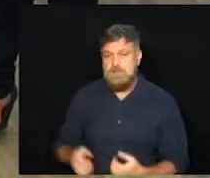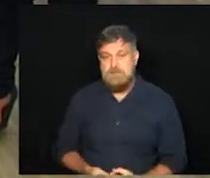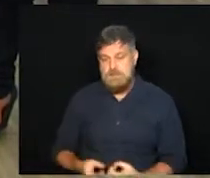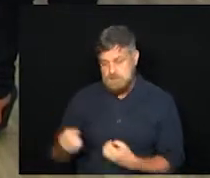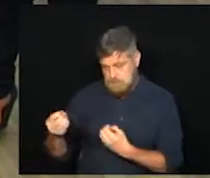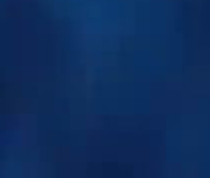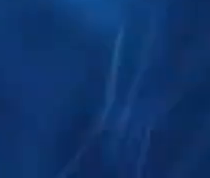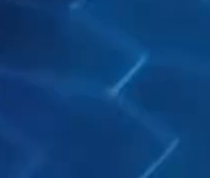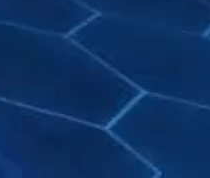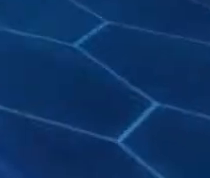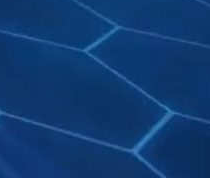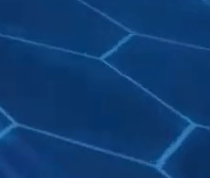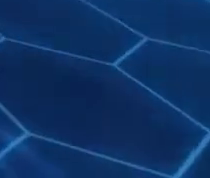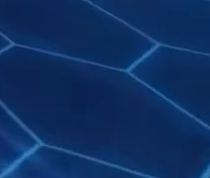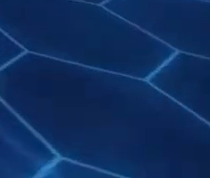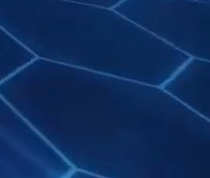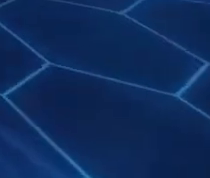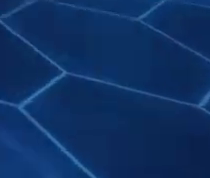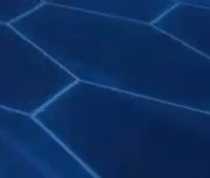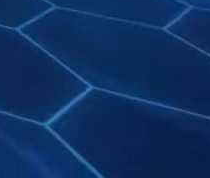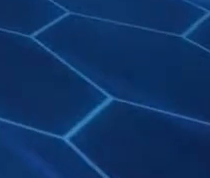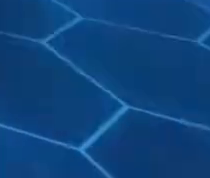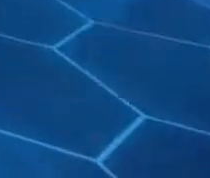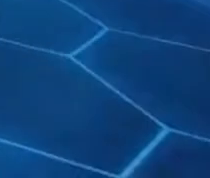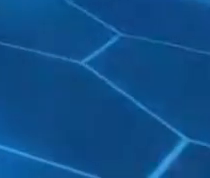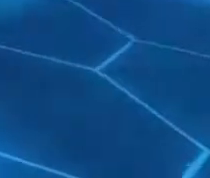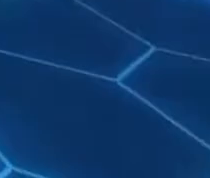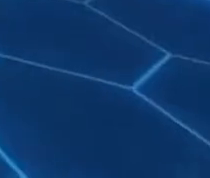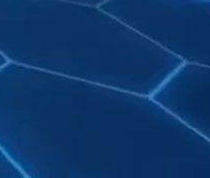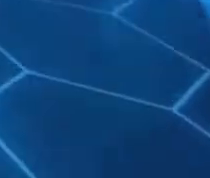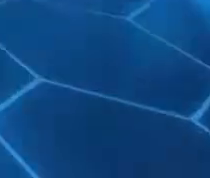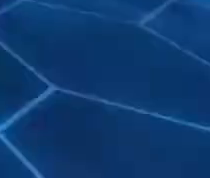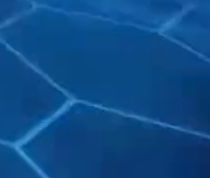Metrópole de Campinas. Amém.